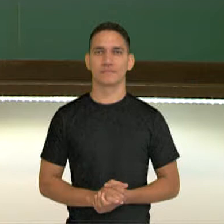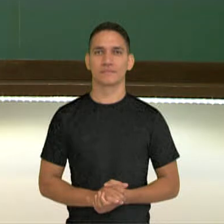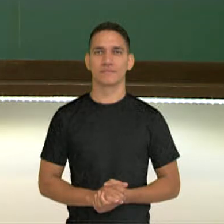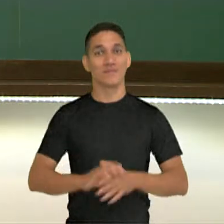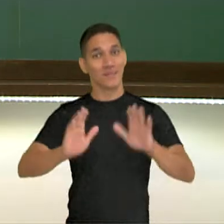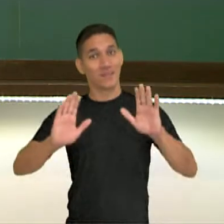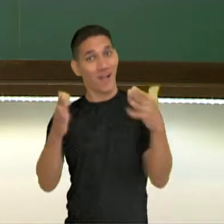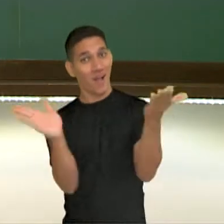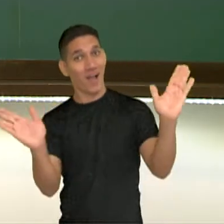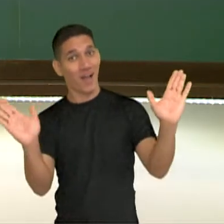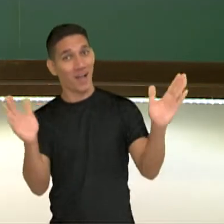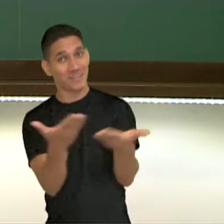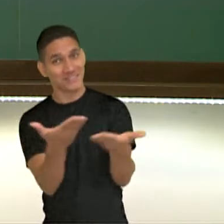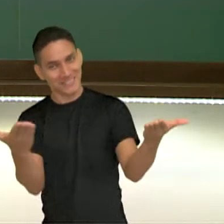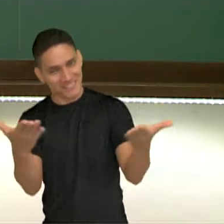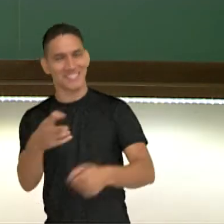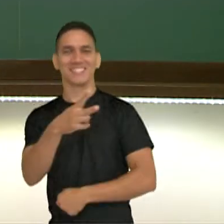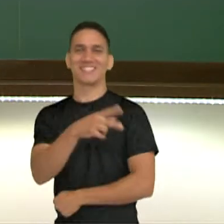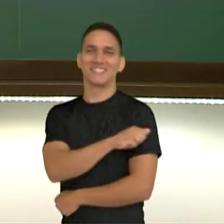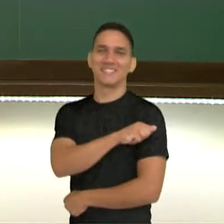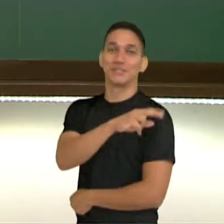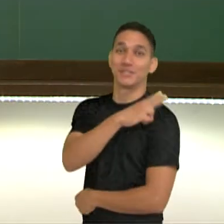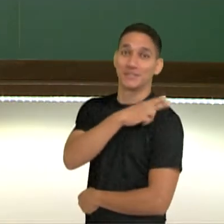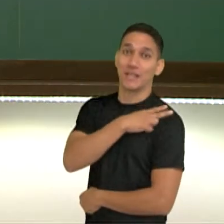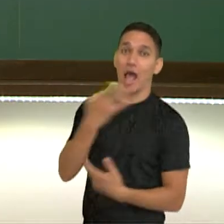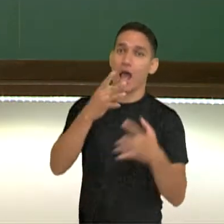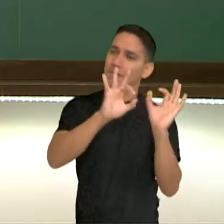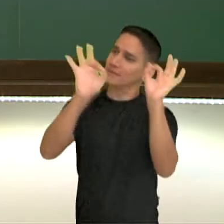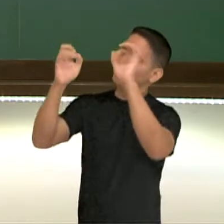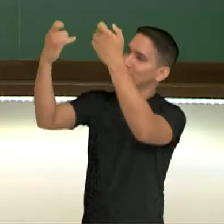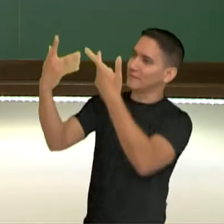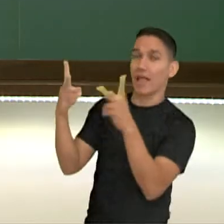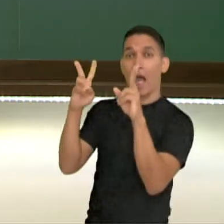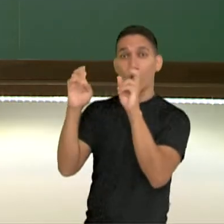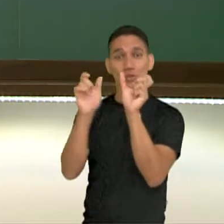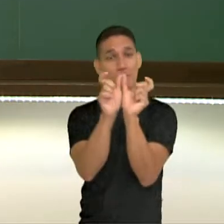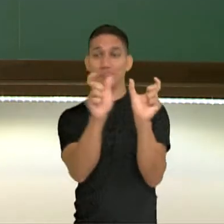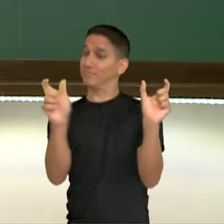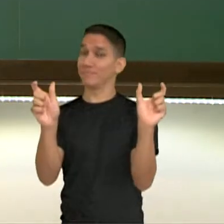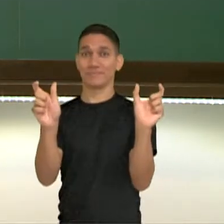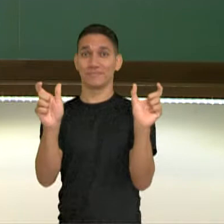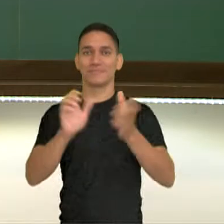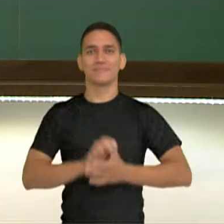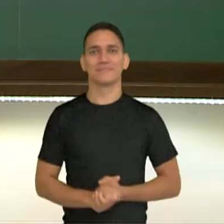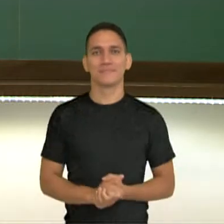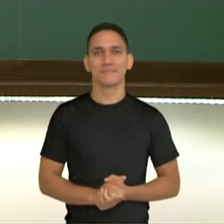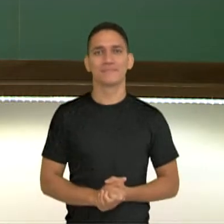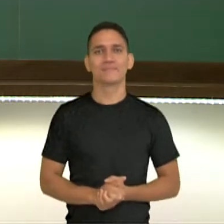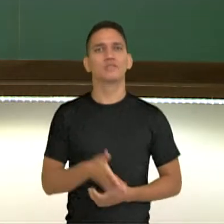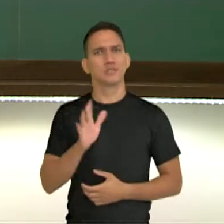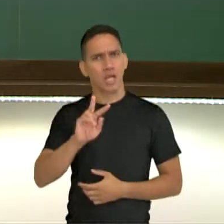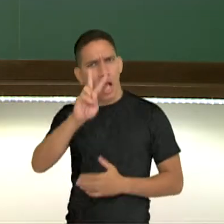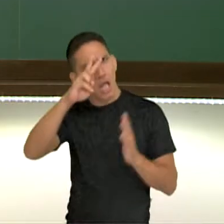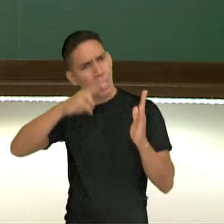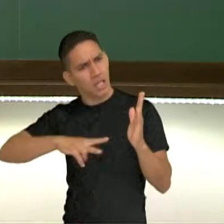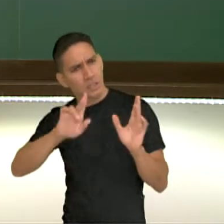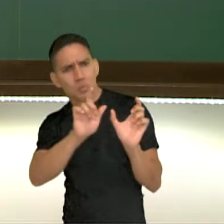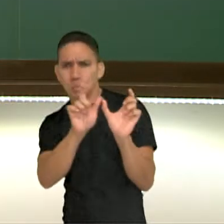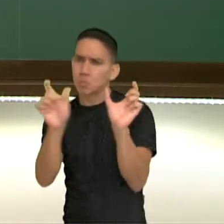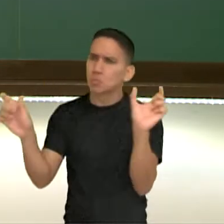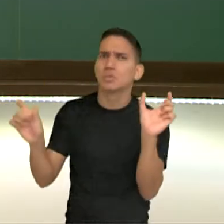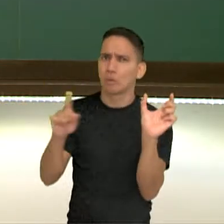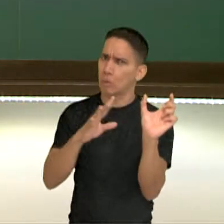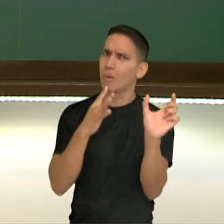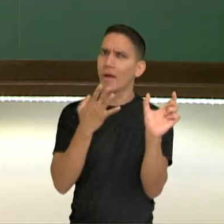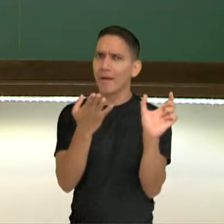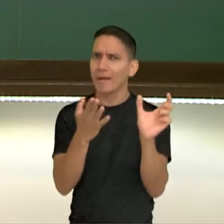Olá estudantes da segunda série! Nesse vídeo vamos falar sobre tirinhas. Já leu uma tirinha? Conhece